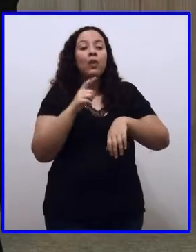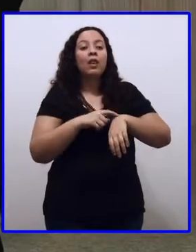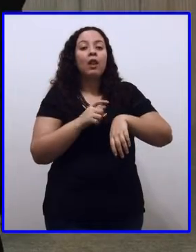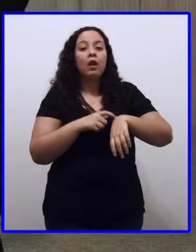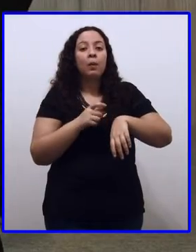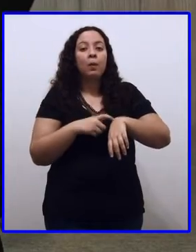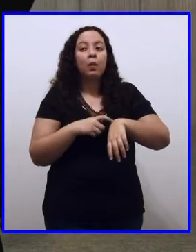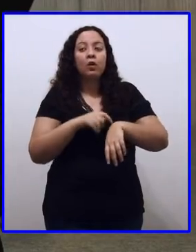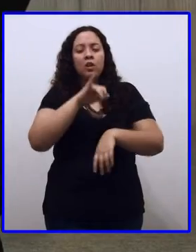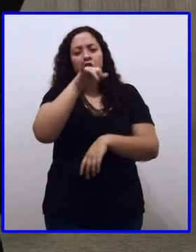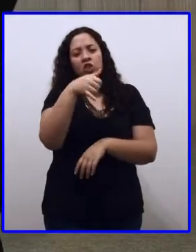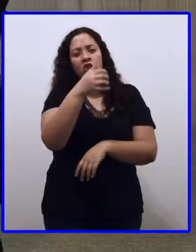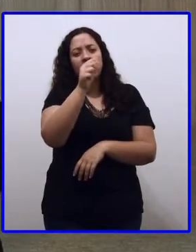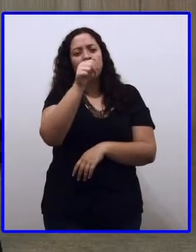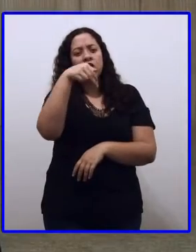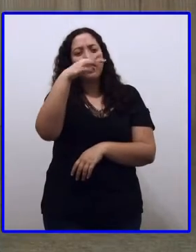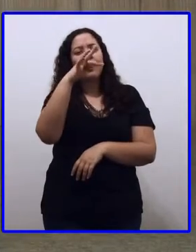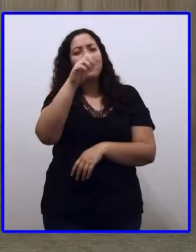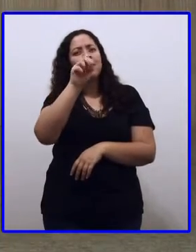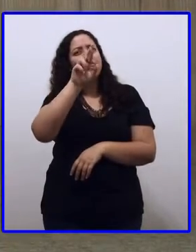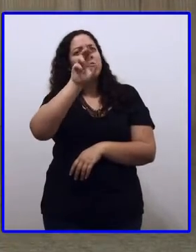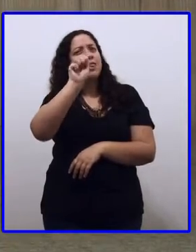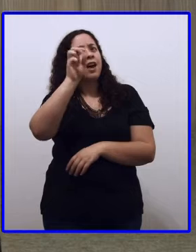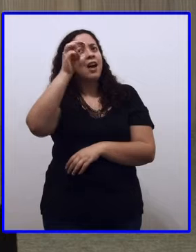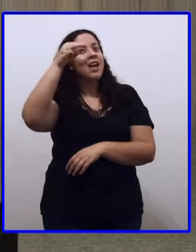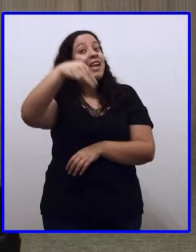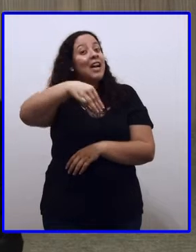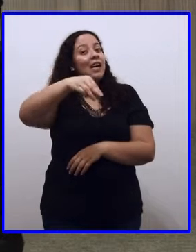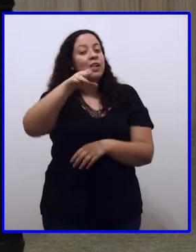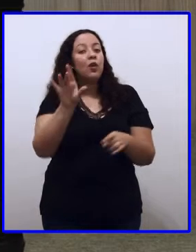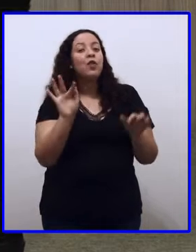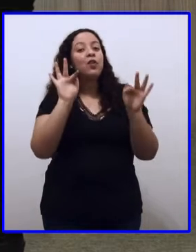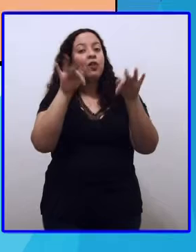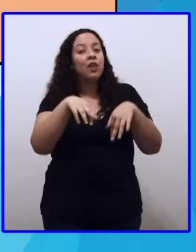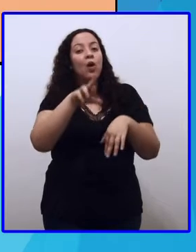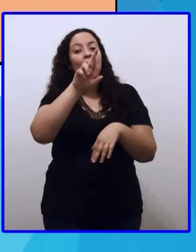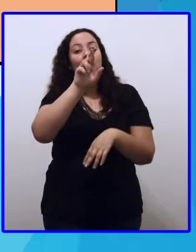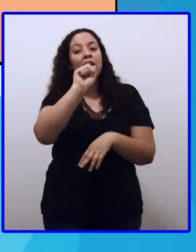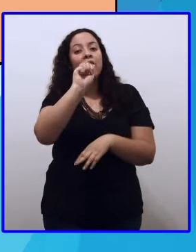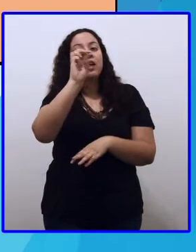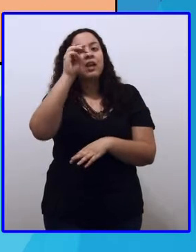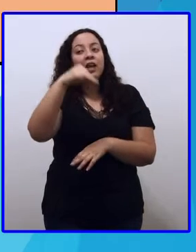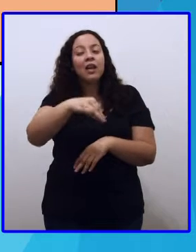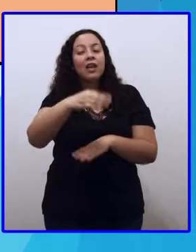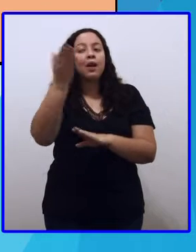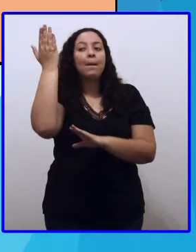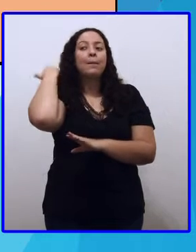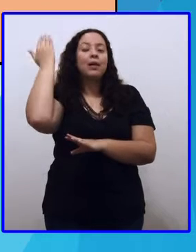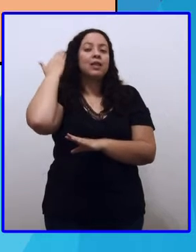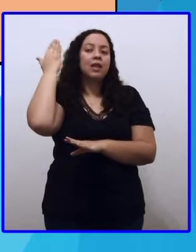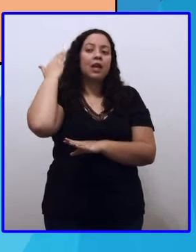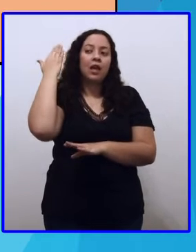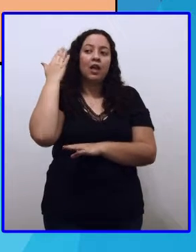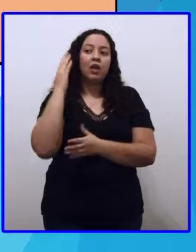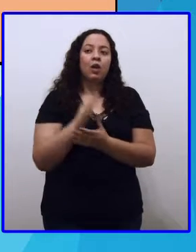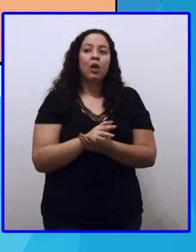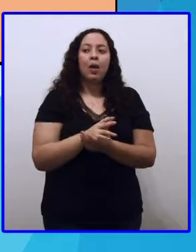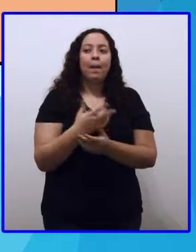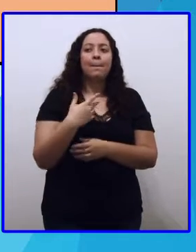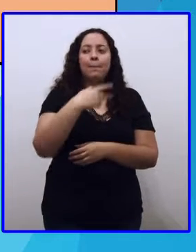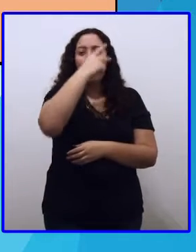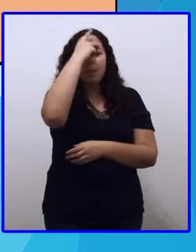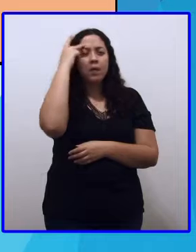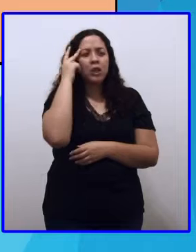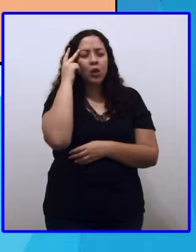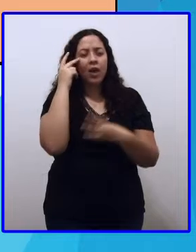jantaram, jantaram... Jantaram... É passado. Passado. Muito bem. É passado. E a pessoa? Pessoa